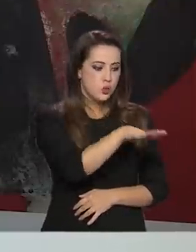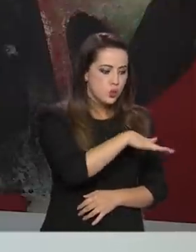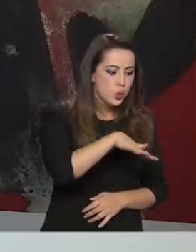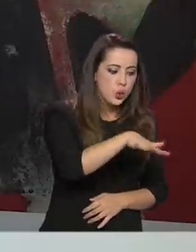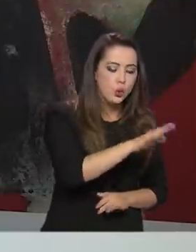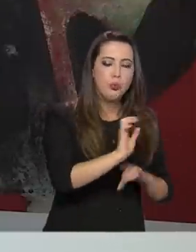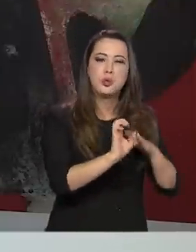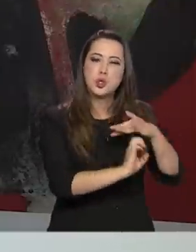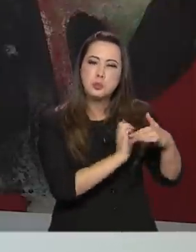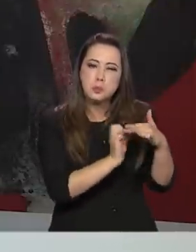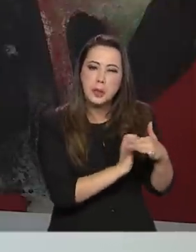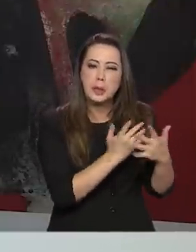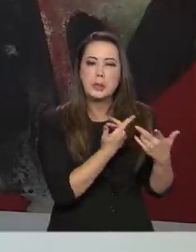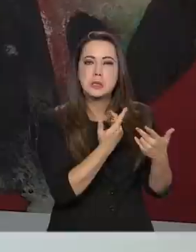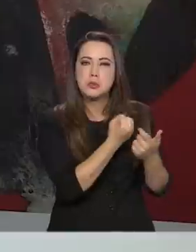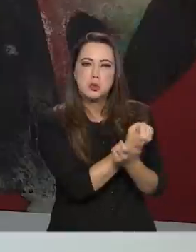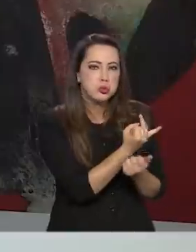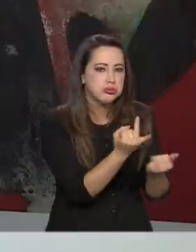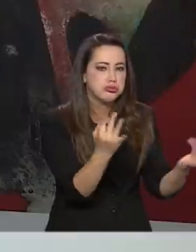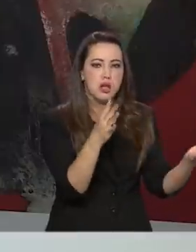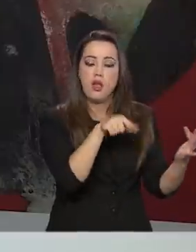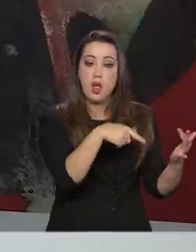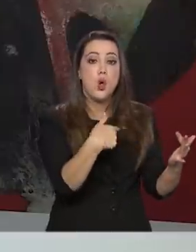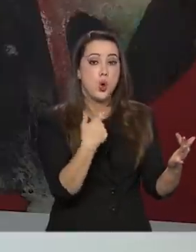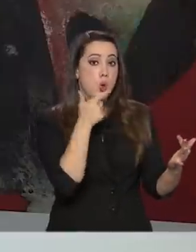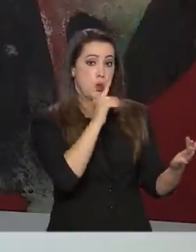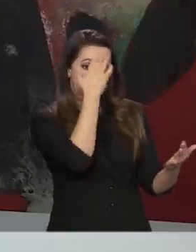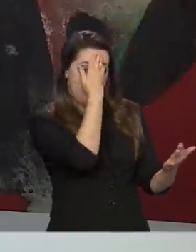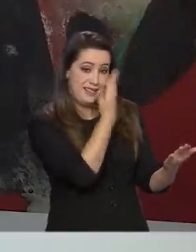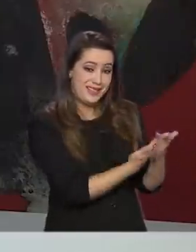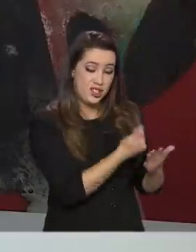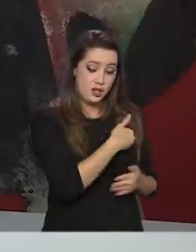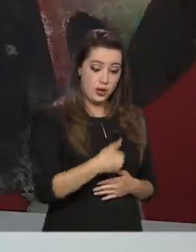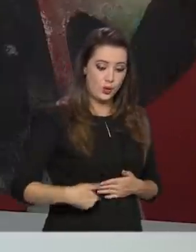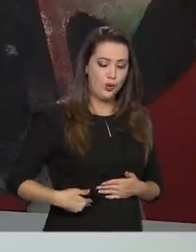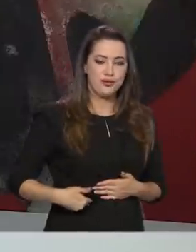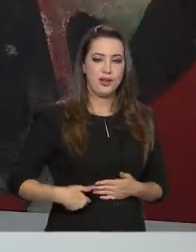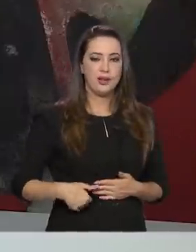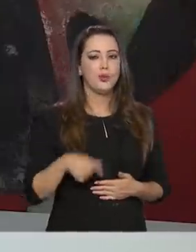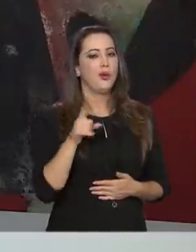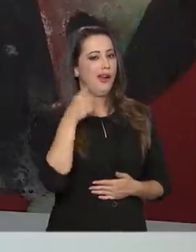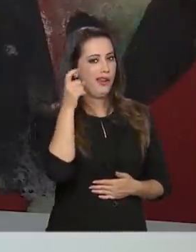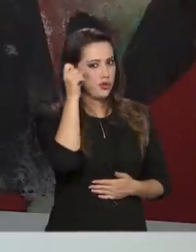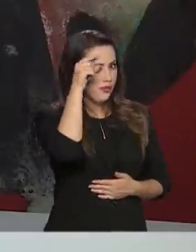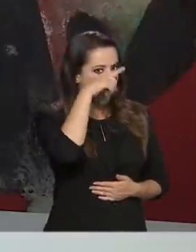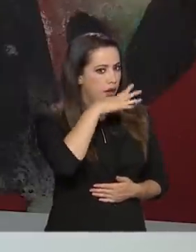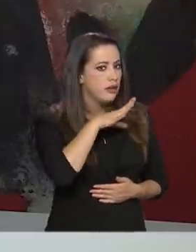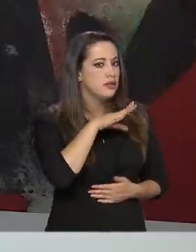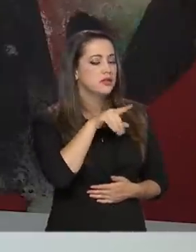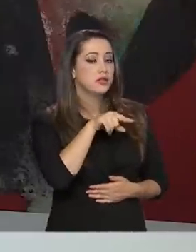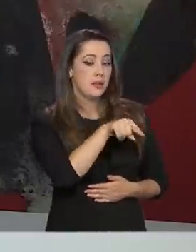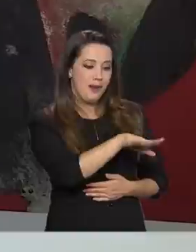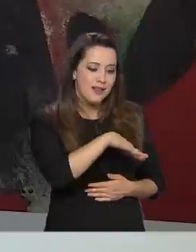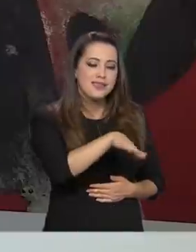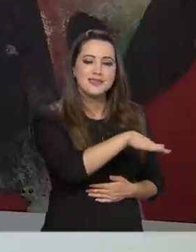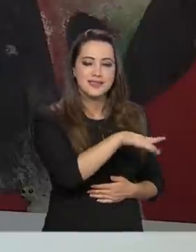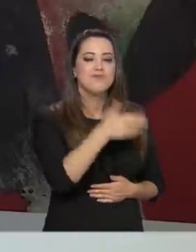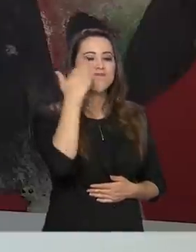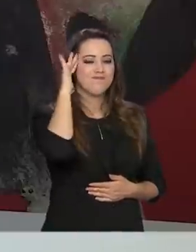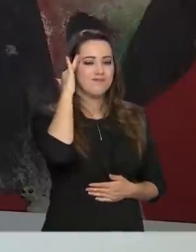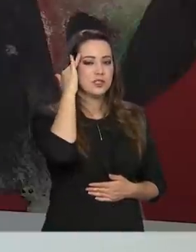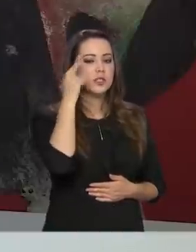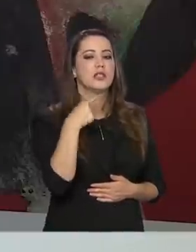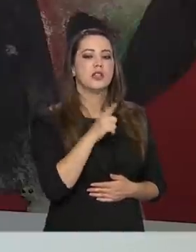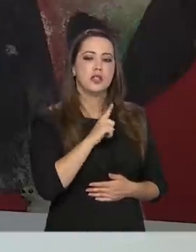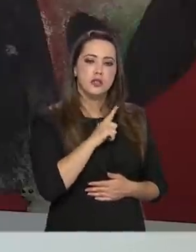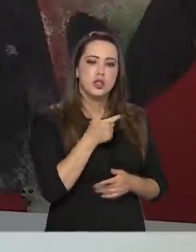resultado, isso para a gente gerou uma certa satisfação aqui dentro, porque o mercado entendeu que, de fato, nós vamos manter o